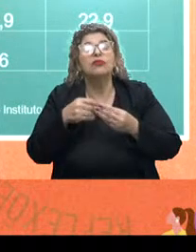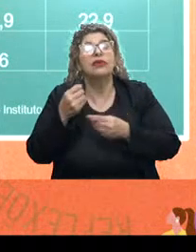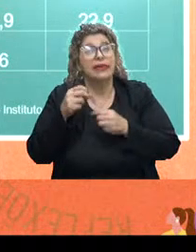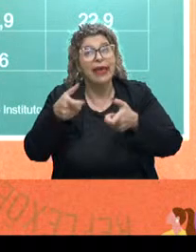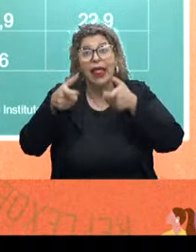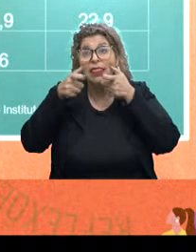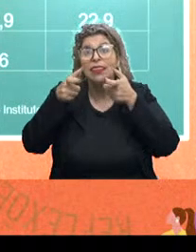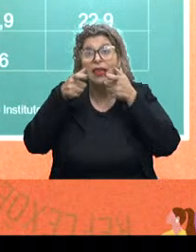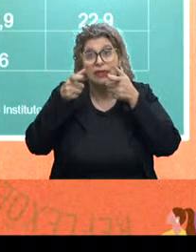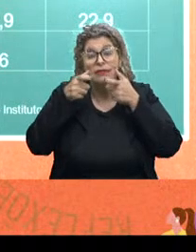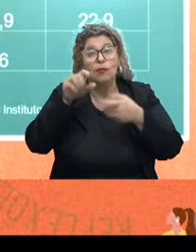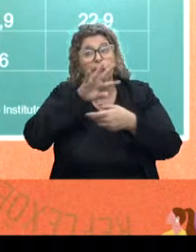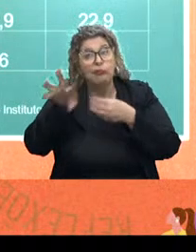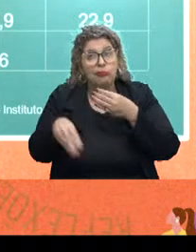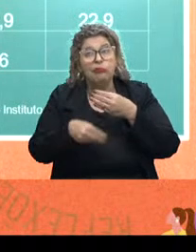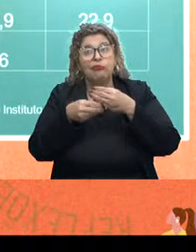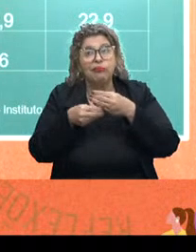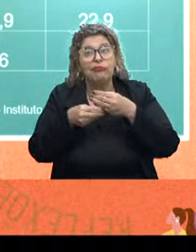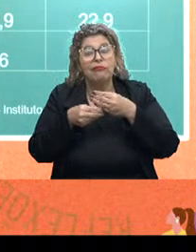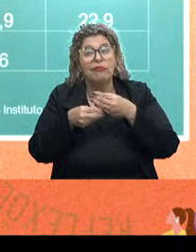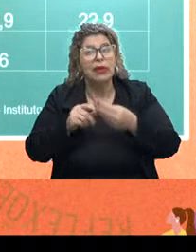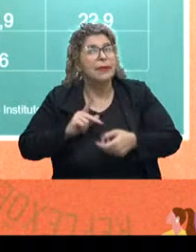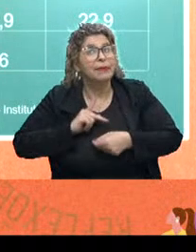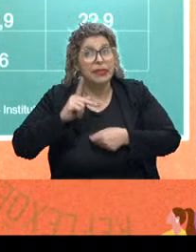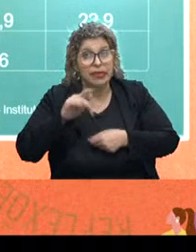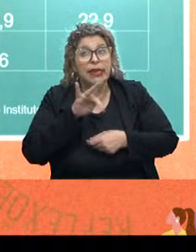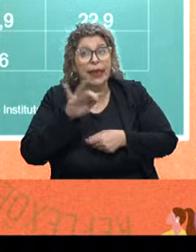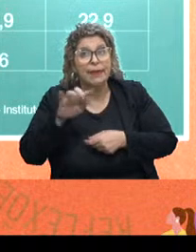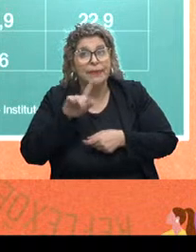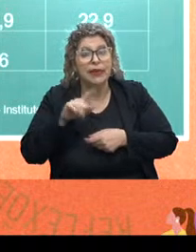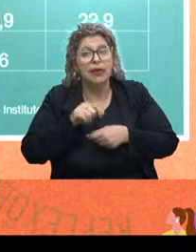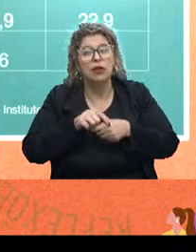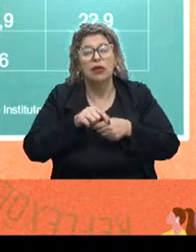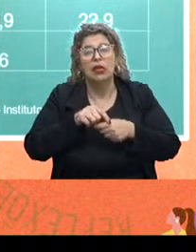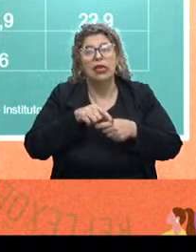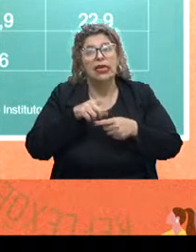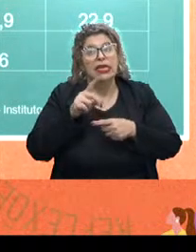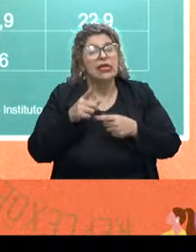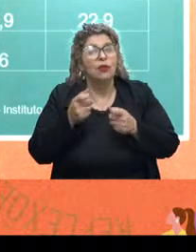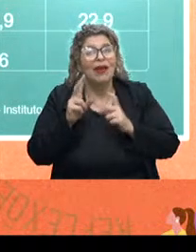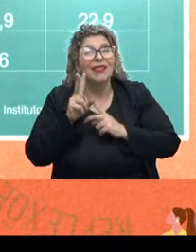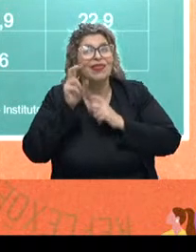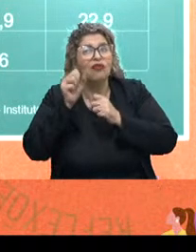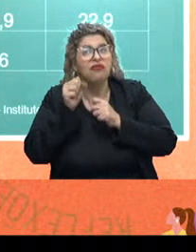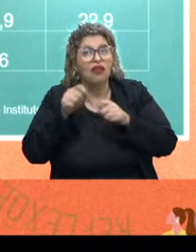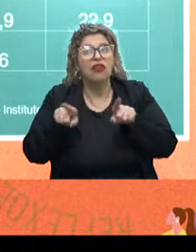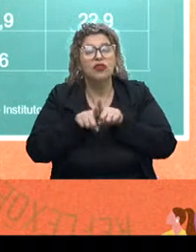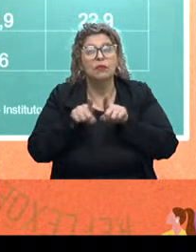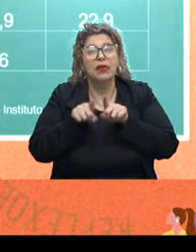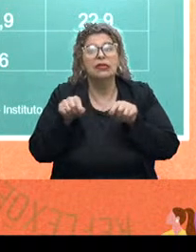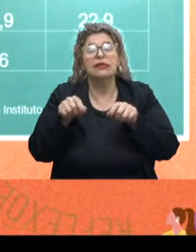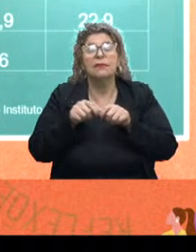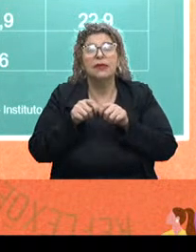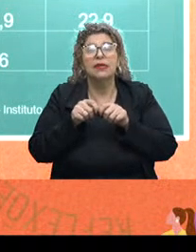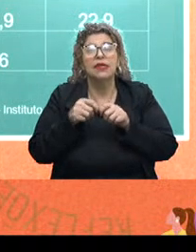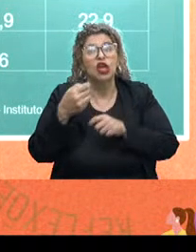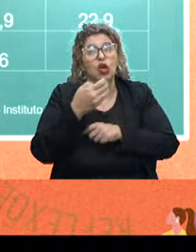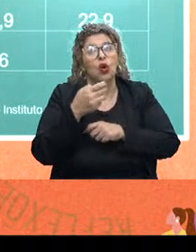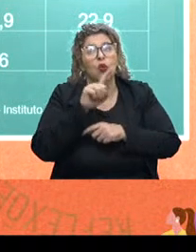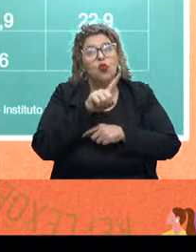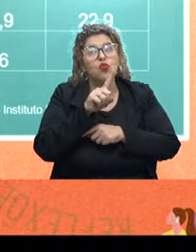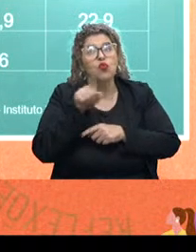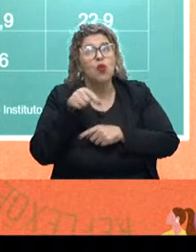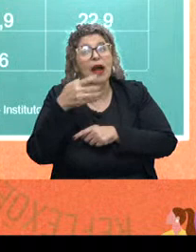ter atenção a esse argumento, presidente, que não é estatisticamente tão forte, mas que representa quase um quarto dos